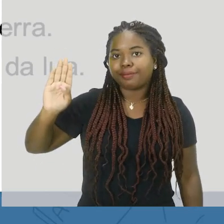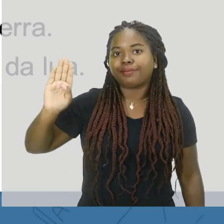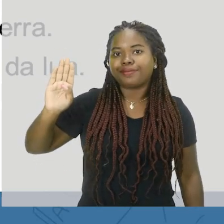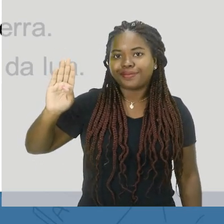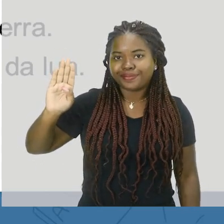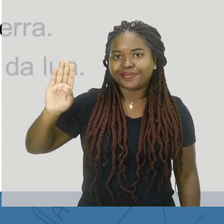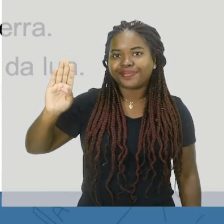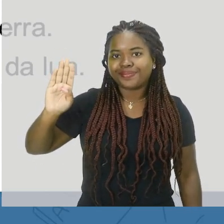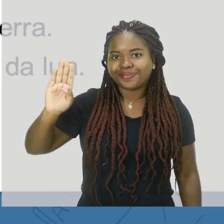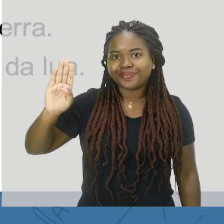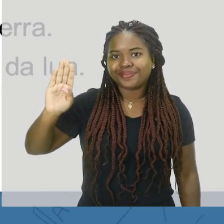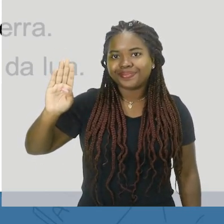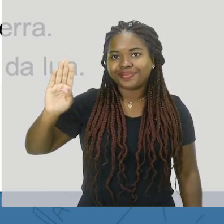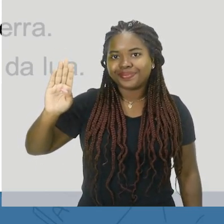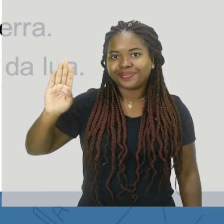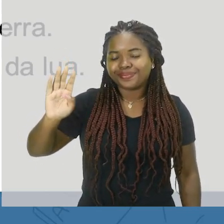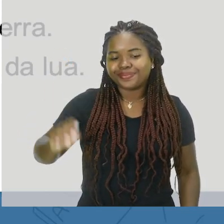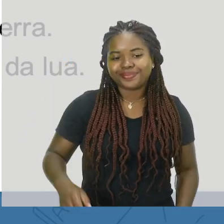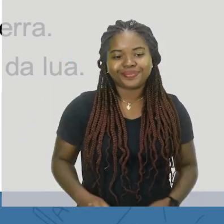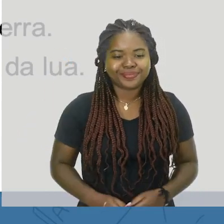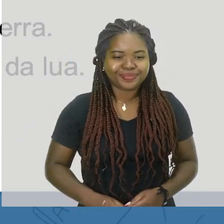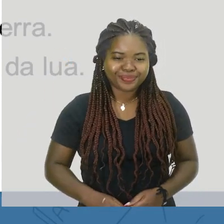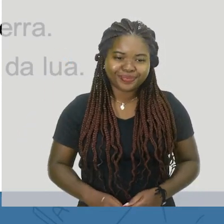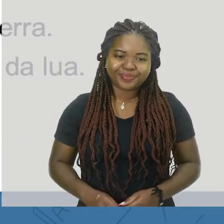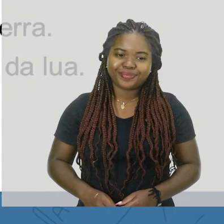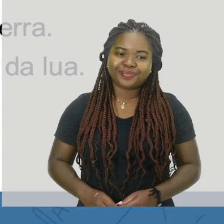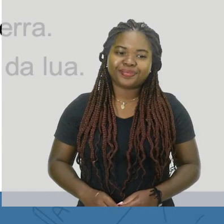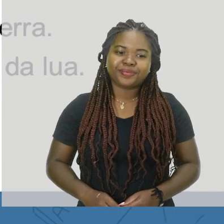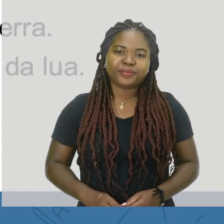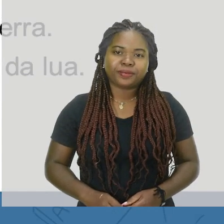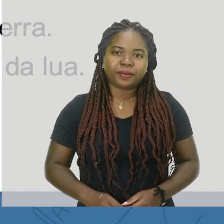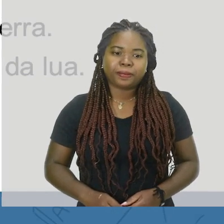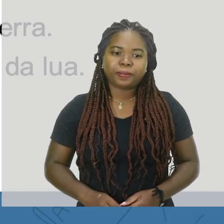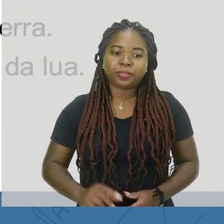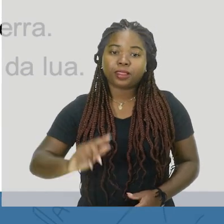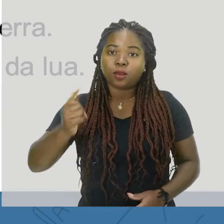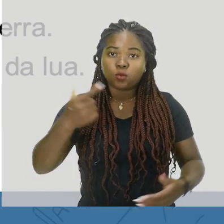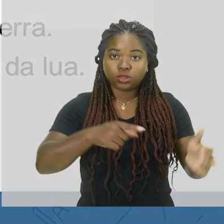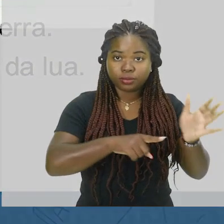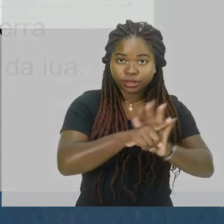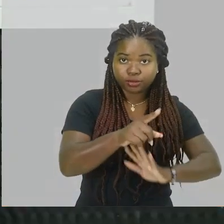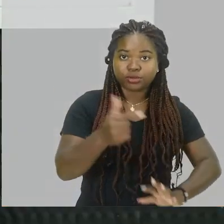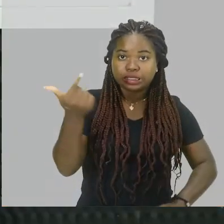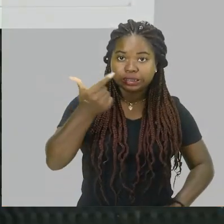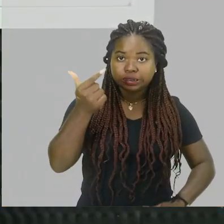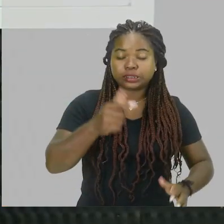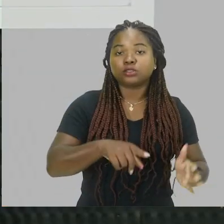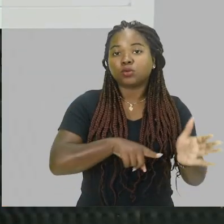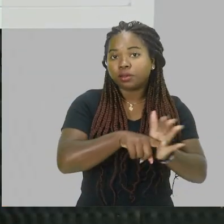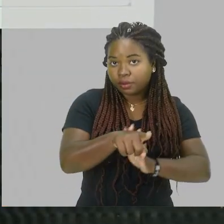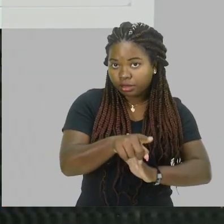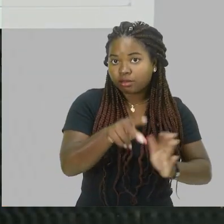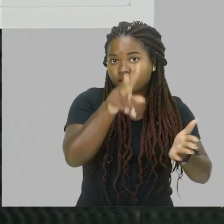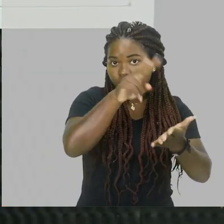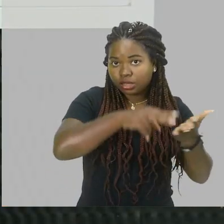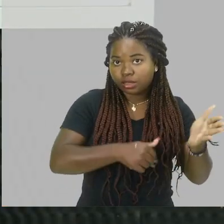planos das órbitas da Terra e da Lua serem diferentes. Tá ok? Então vamos para a questão 2, né, sem perder tempo.